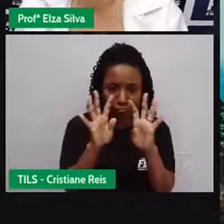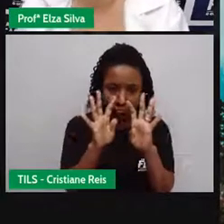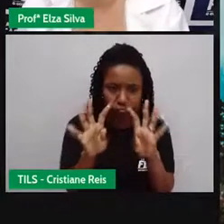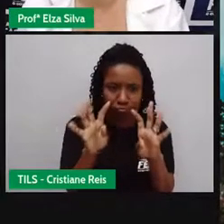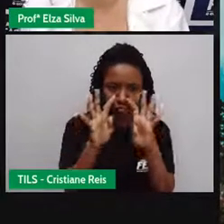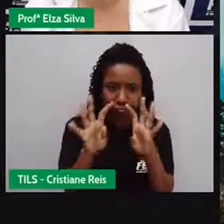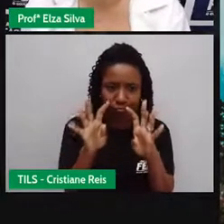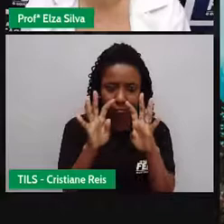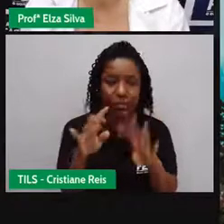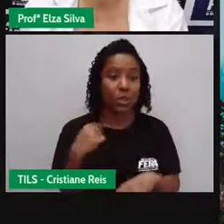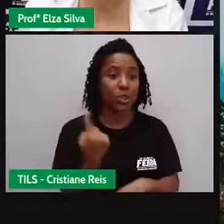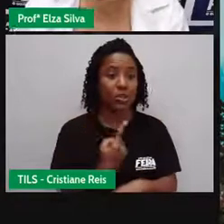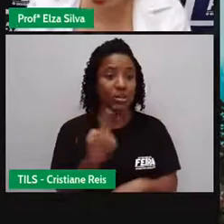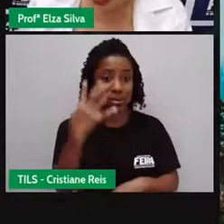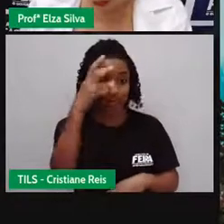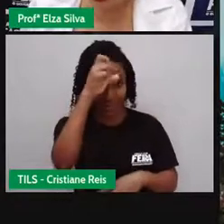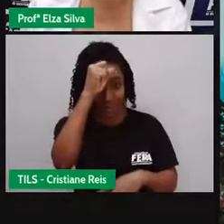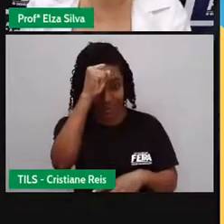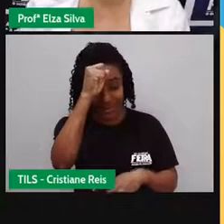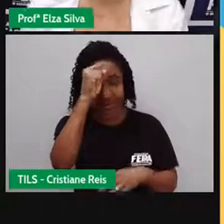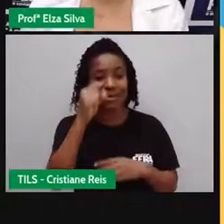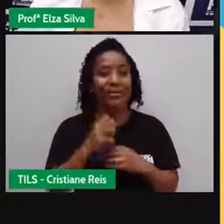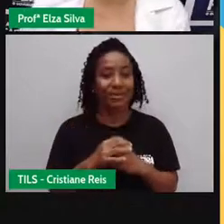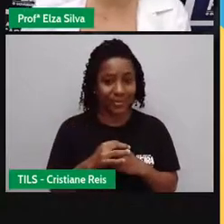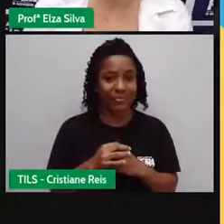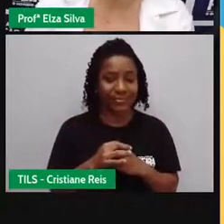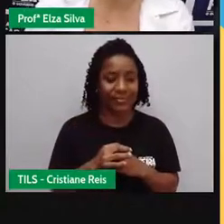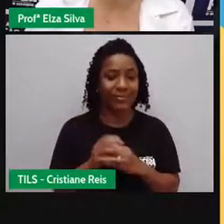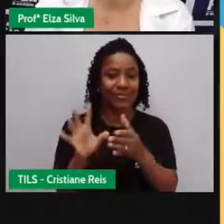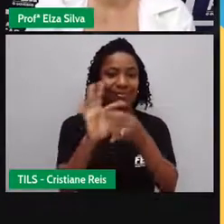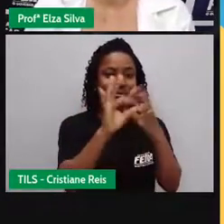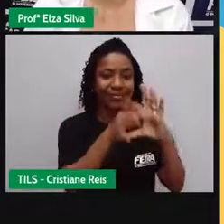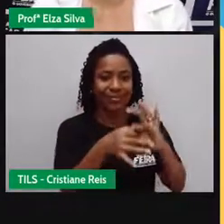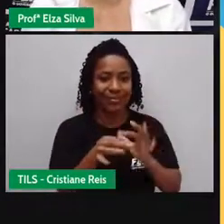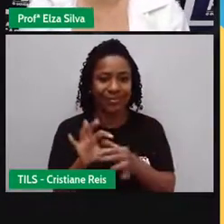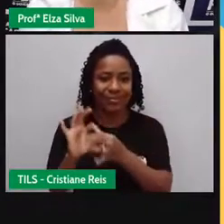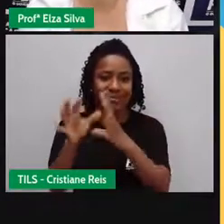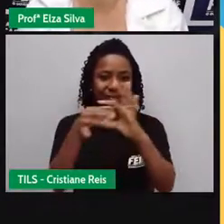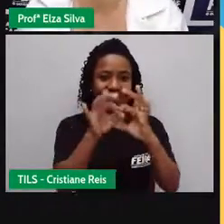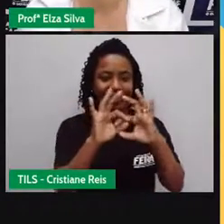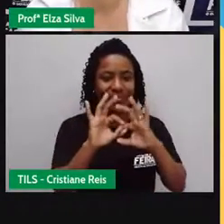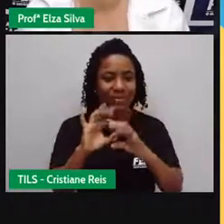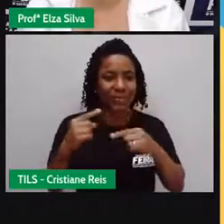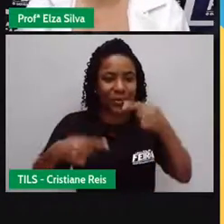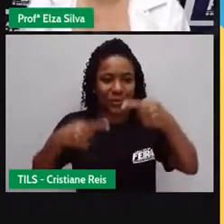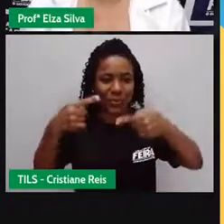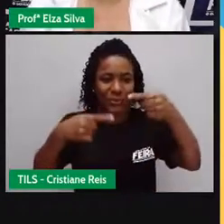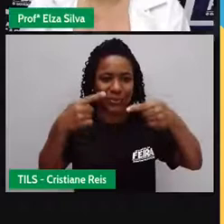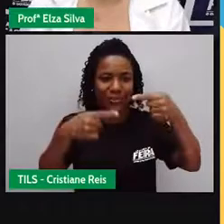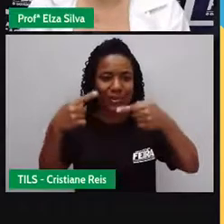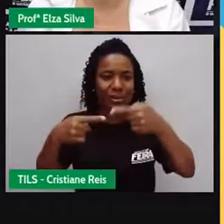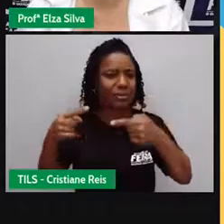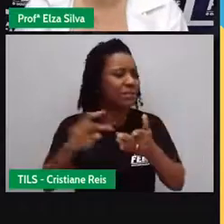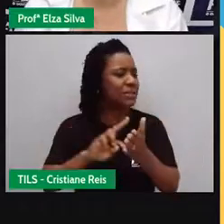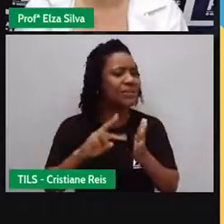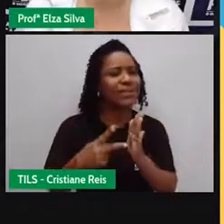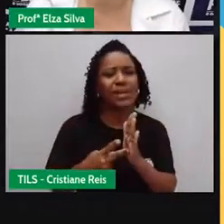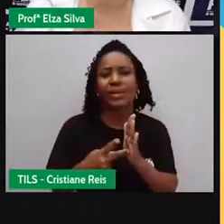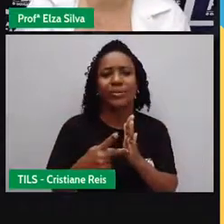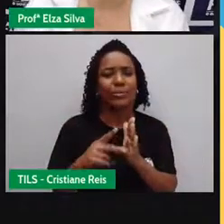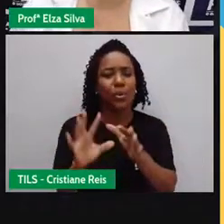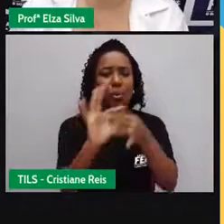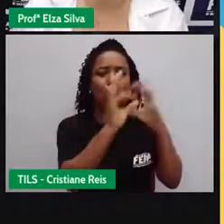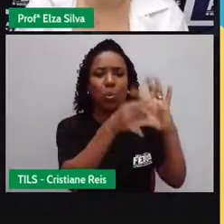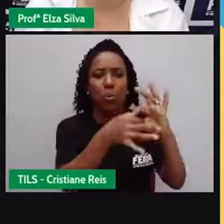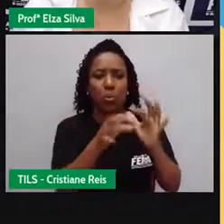vídeo, a gente vai aprender um pouco mais sobre Olimpíadas, o significado dos